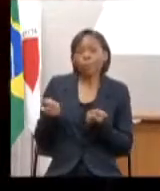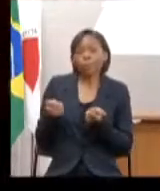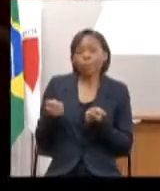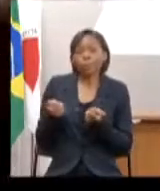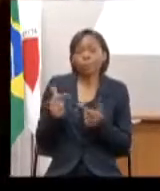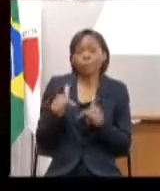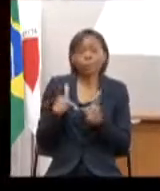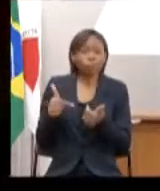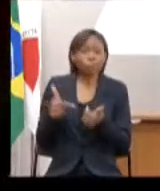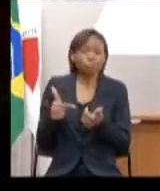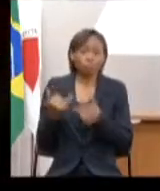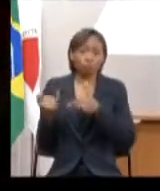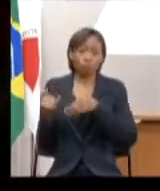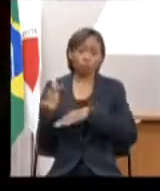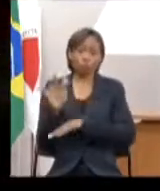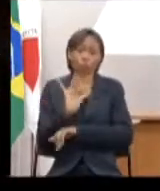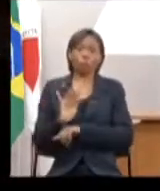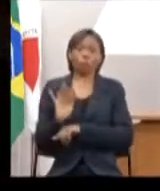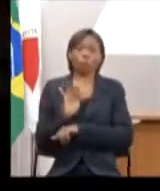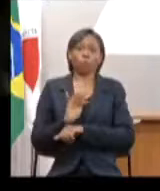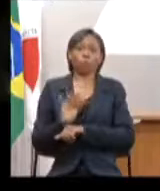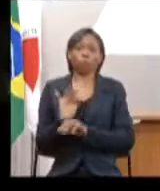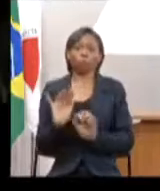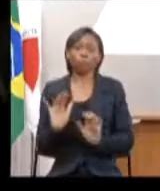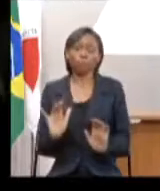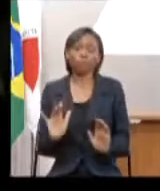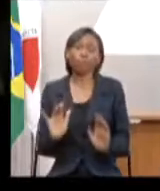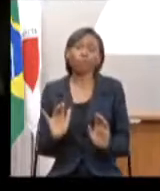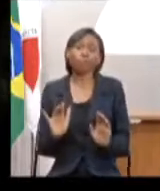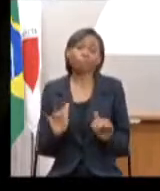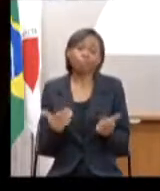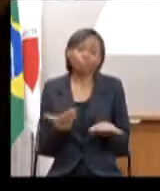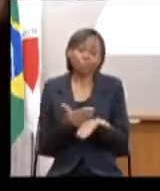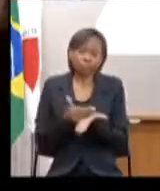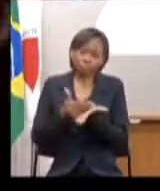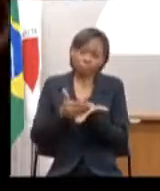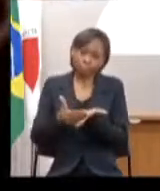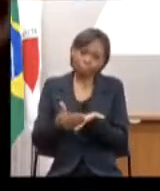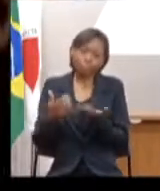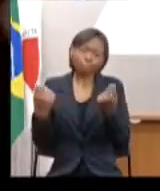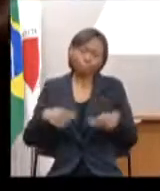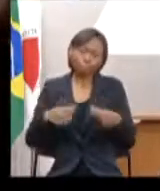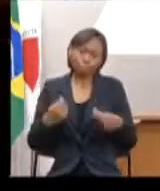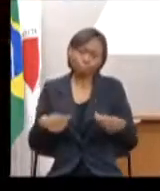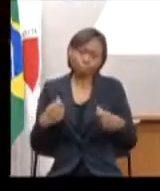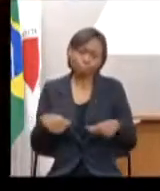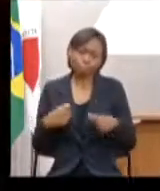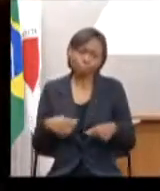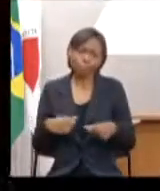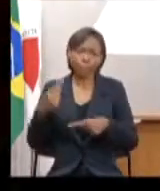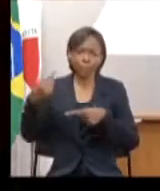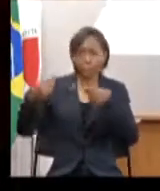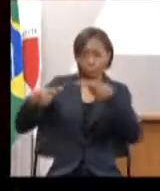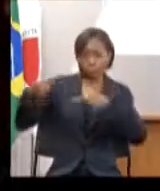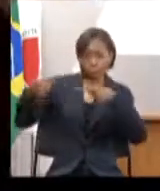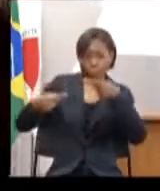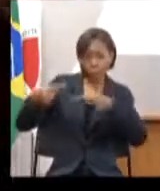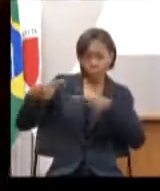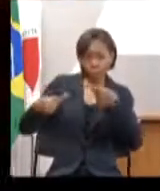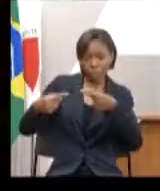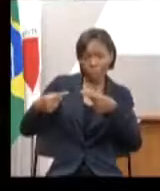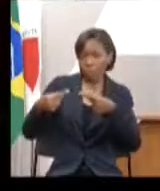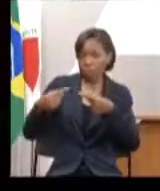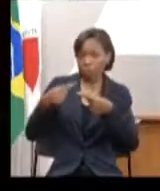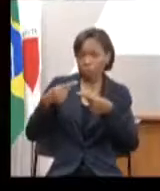formal. Então, por essa razão, eu nem sei se a a discussão que vamos fazer aqui, provavelmente,